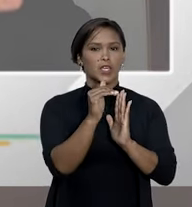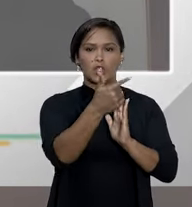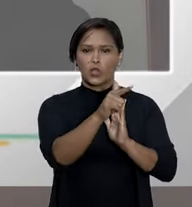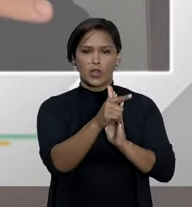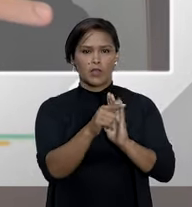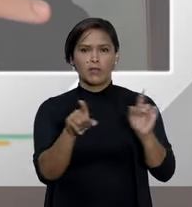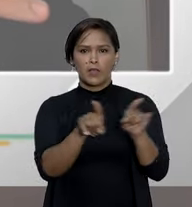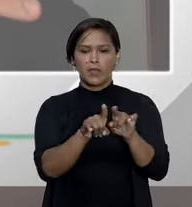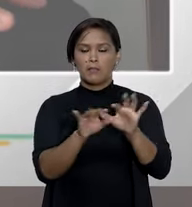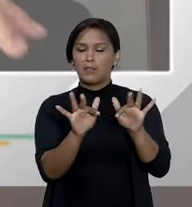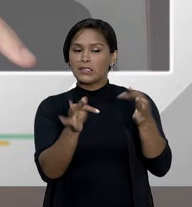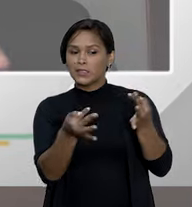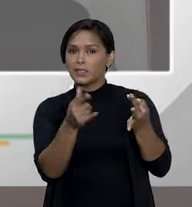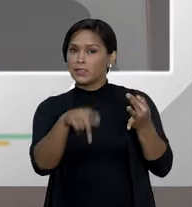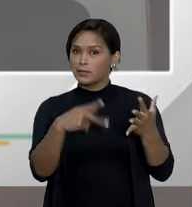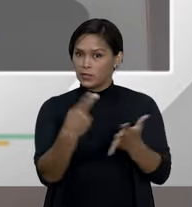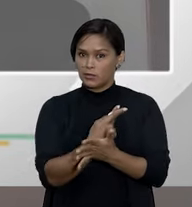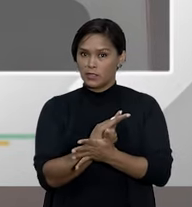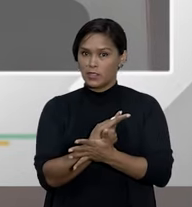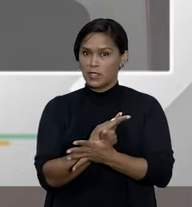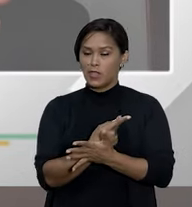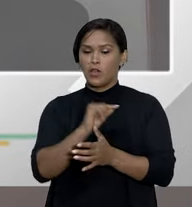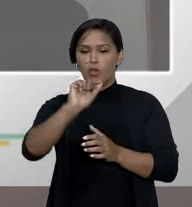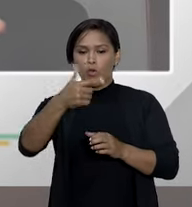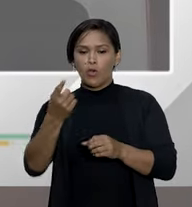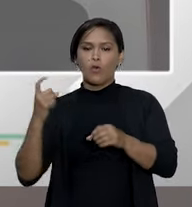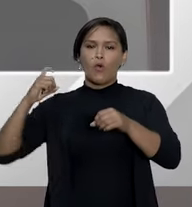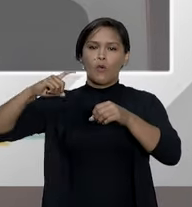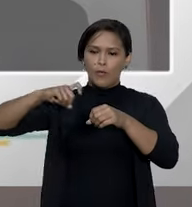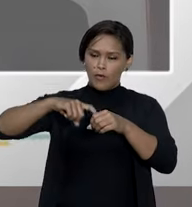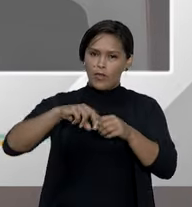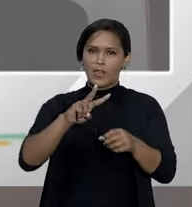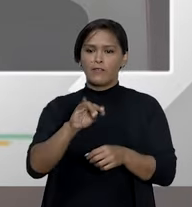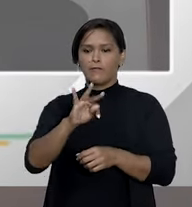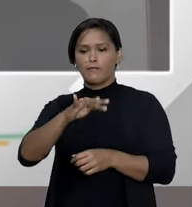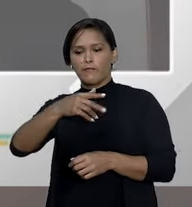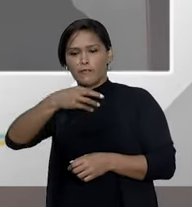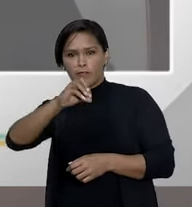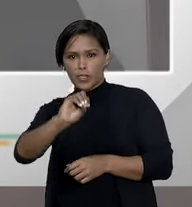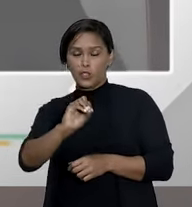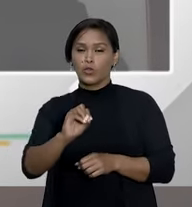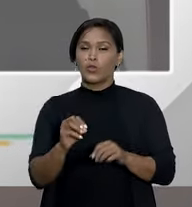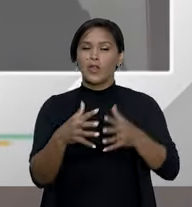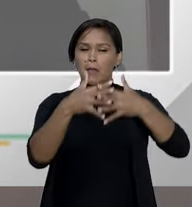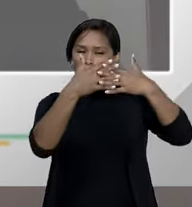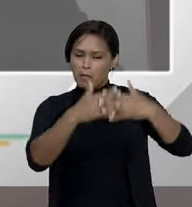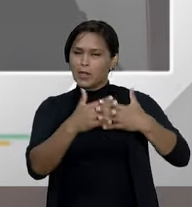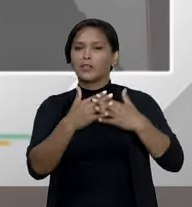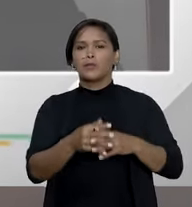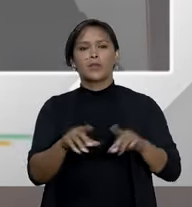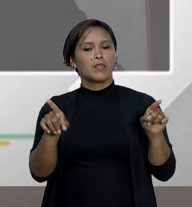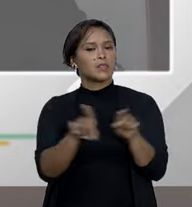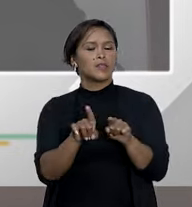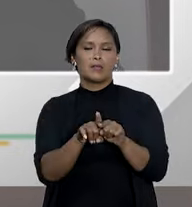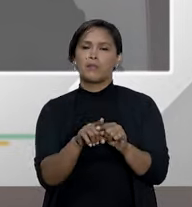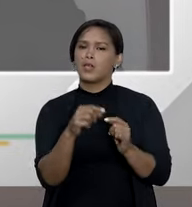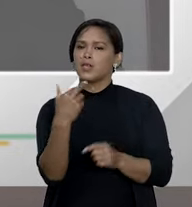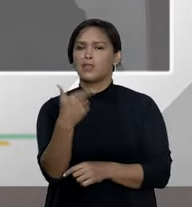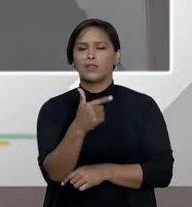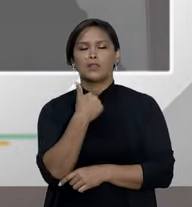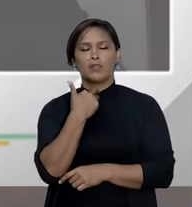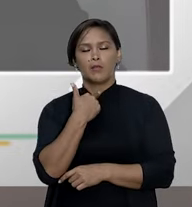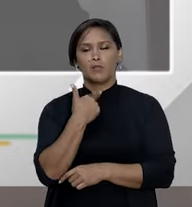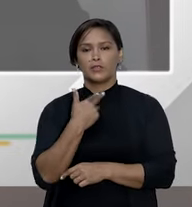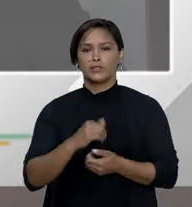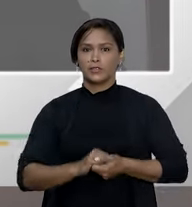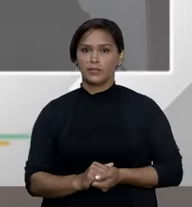é um procedimento digamos mais simples o procedimento de fertilização in vitro que é um procedimento mais complexo também não seria então